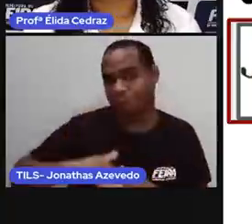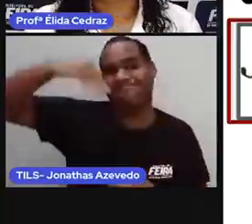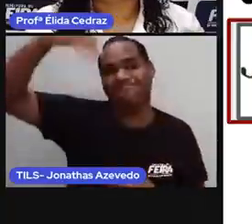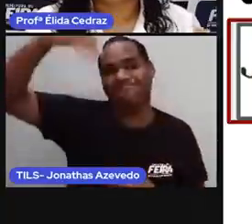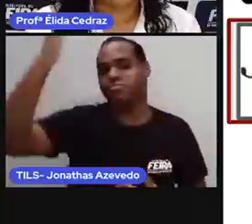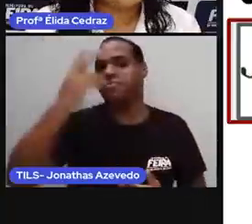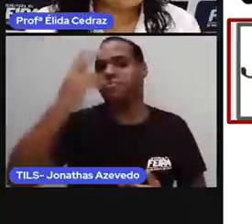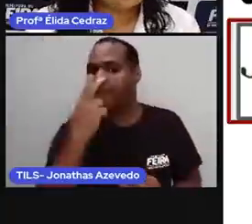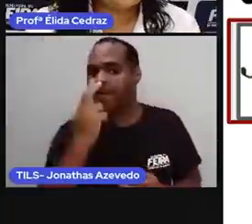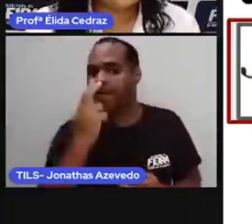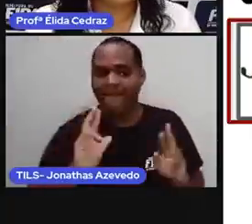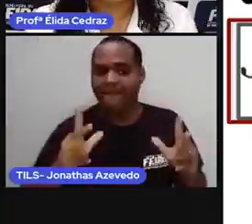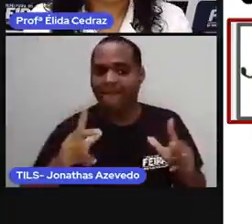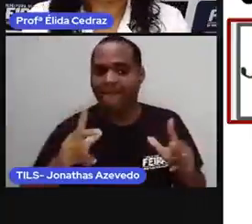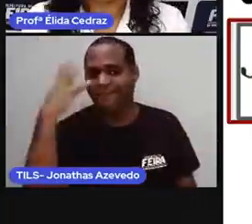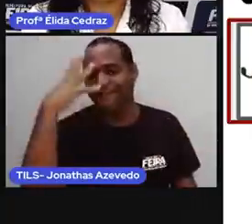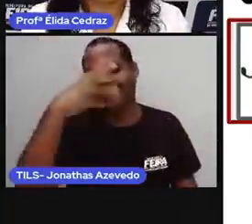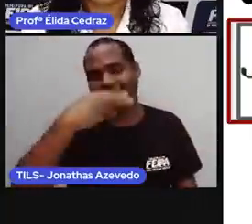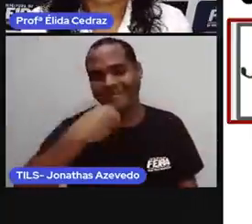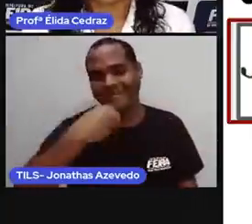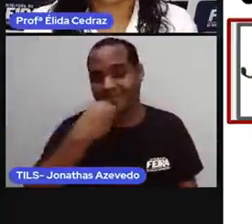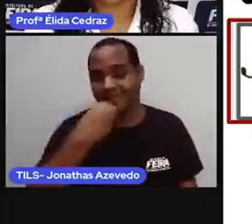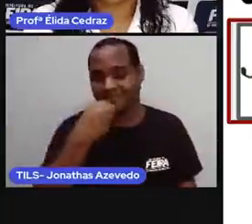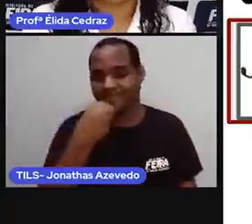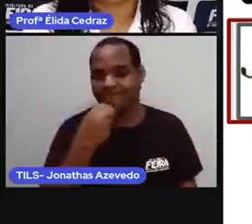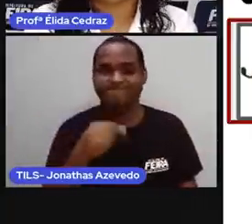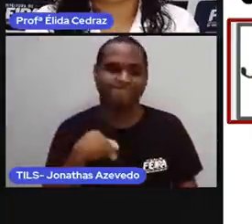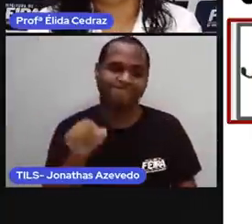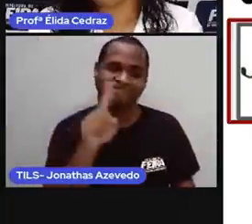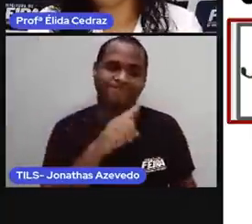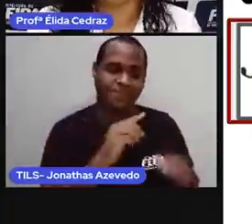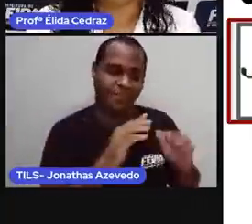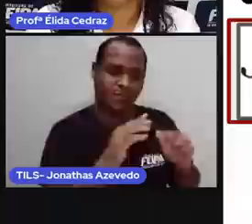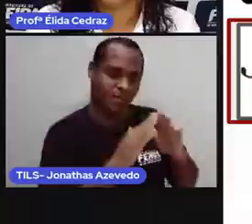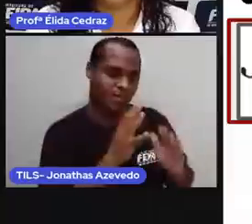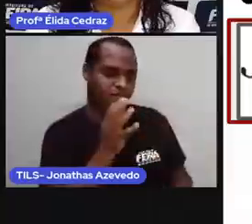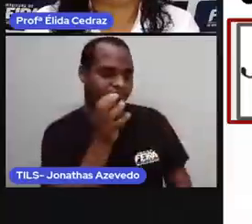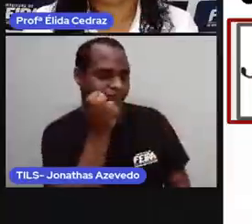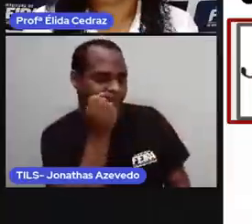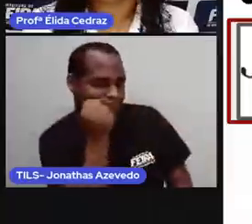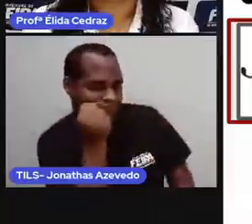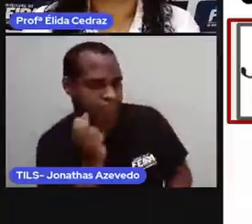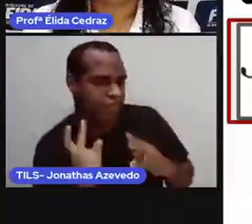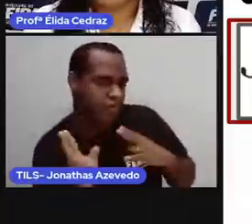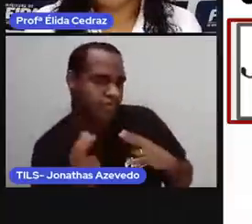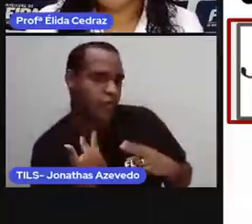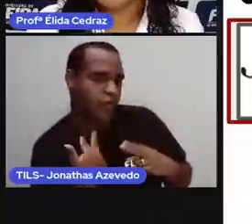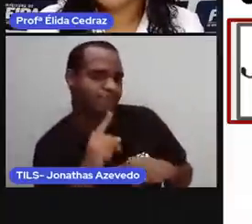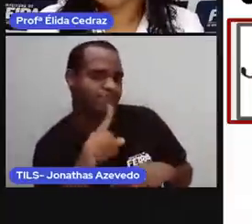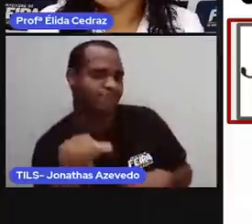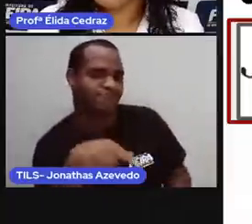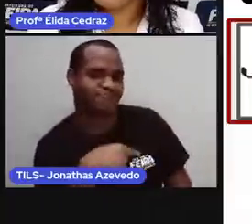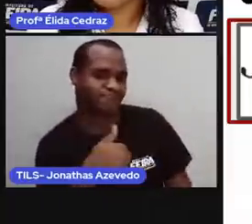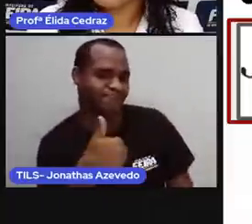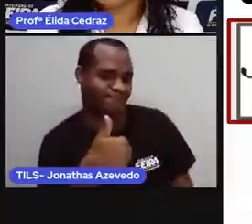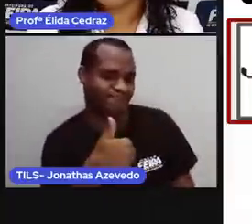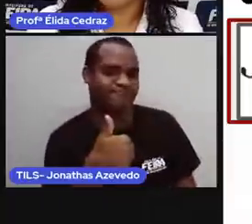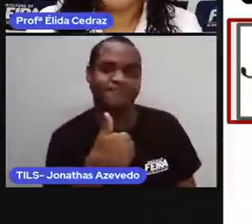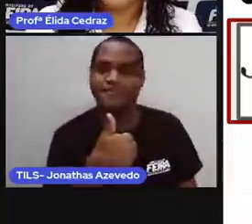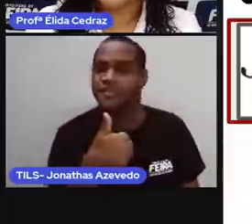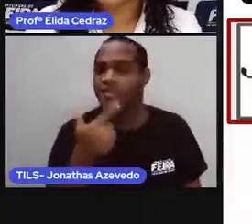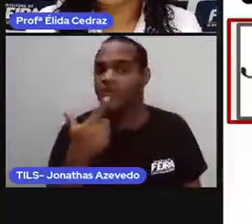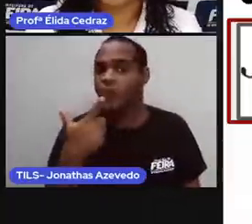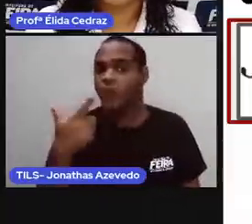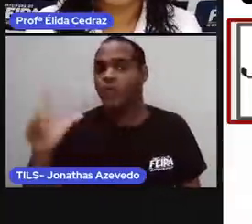e muito bonito. A gente não pode botar ele para dormir na cama da gente. O próximo animalzinho